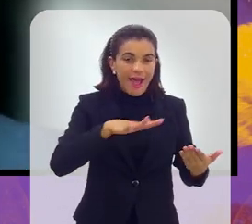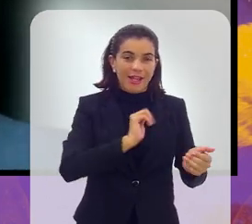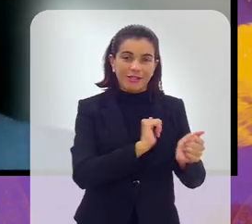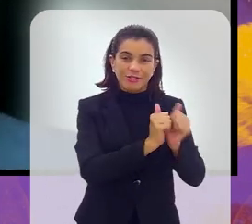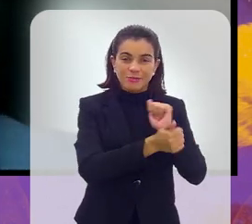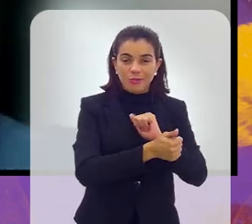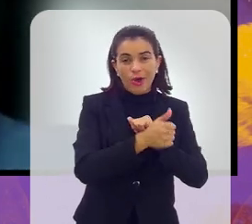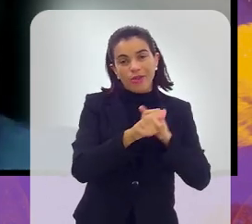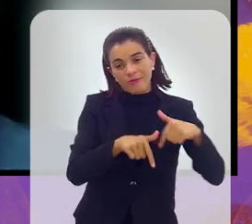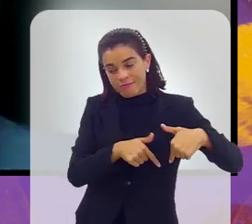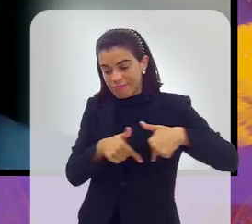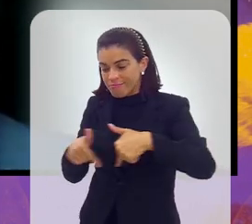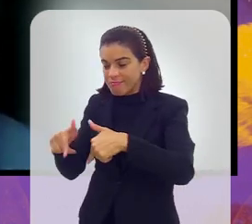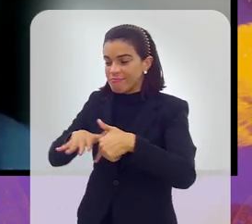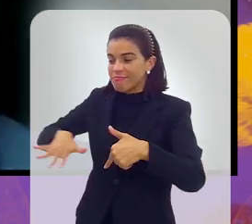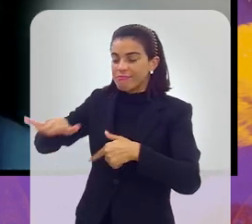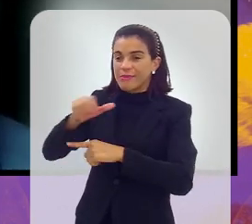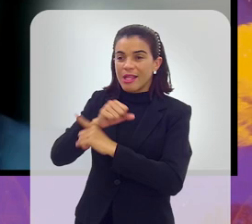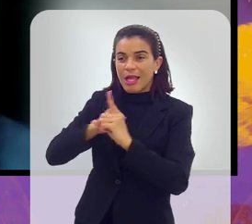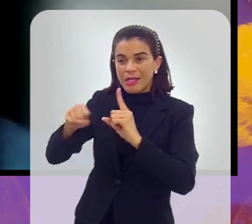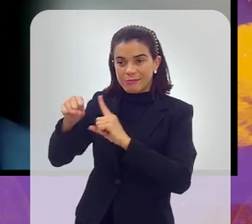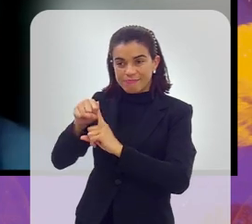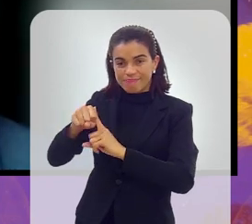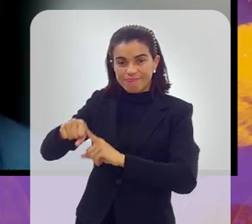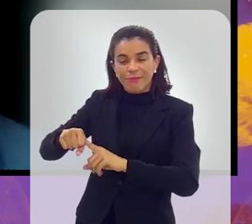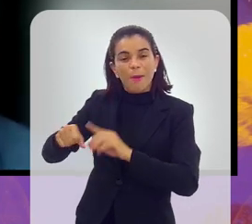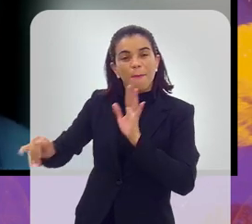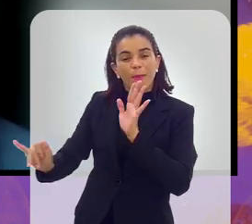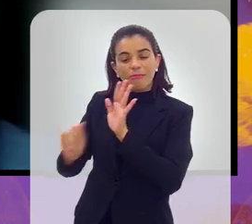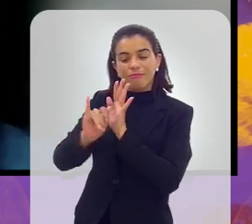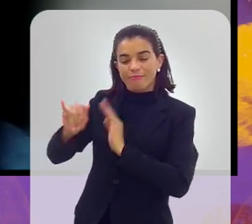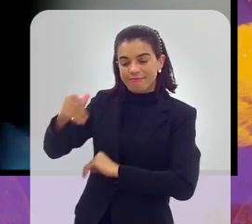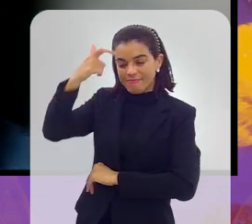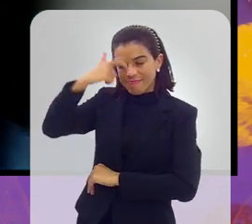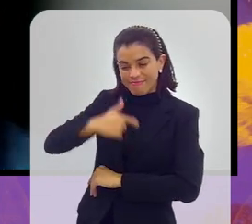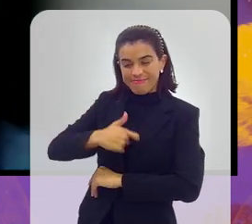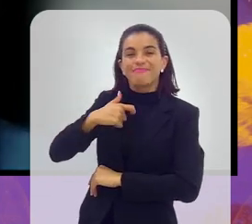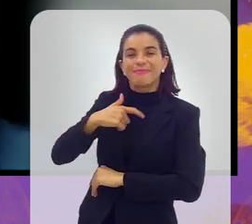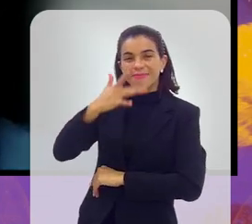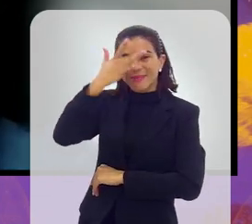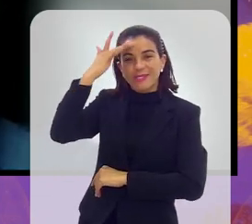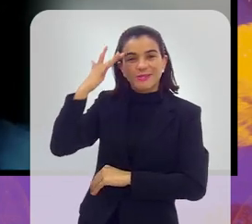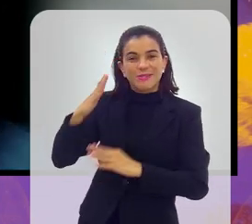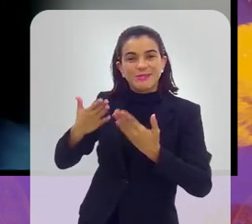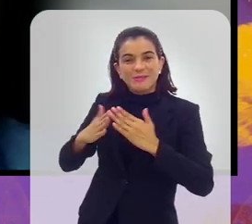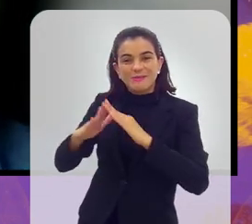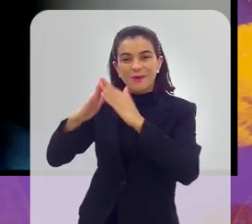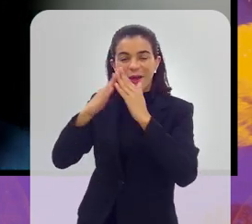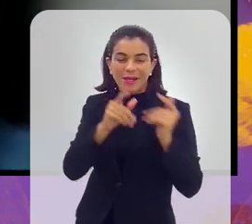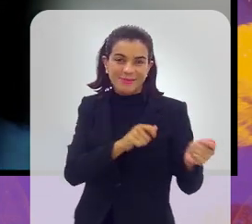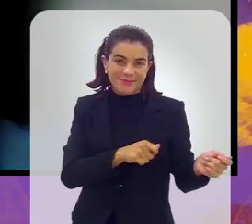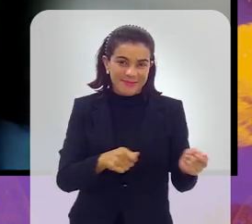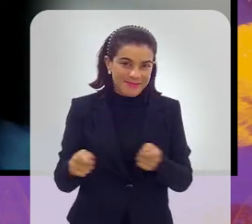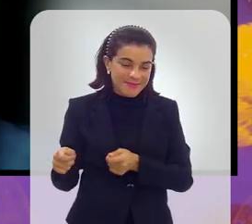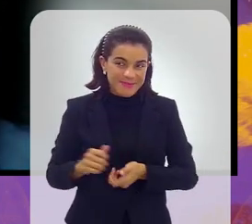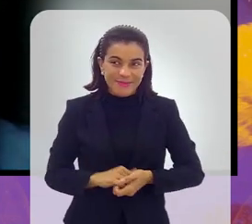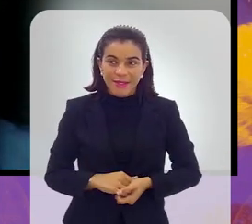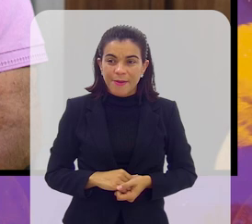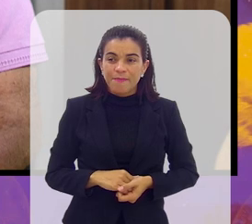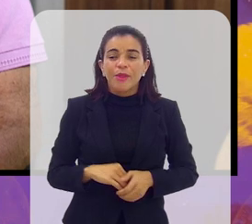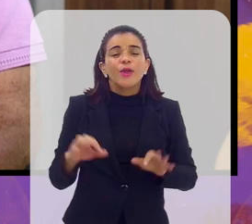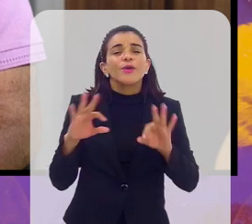campo esportivo e vai para o campo social também, o campo de pertencimento daquelas favelas e dessas pessoas que estão ali no dia a dia.